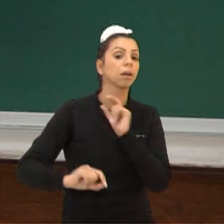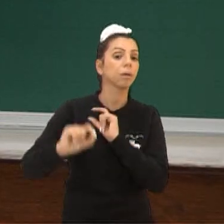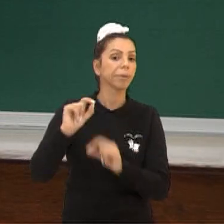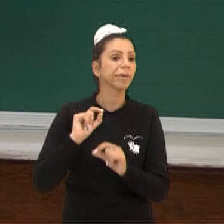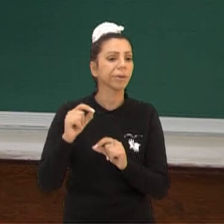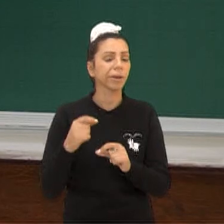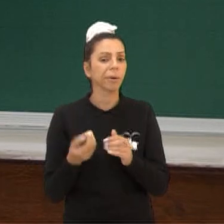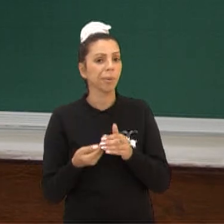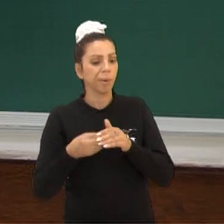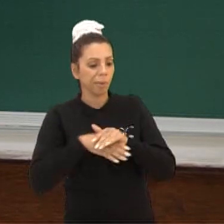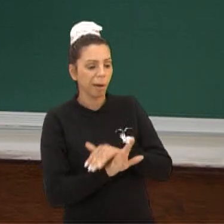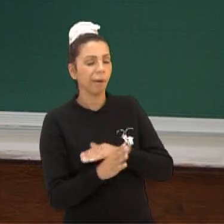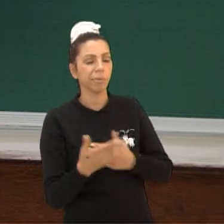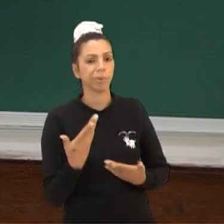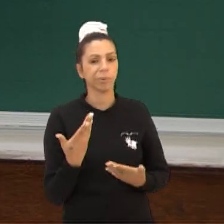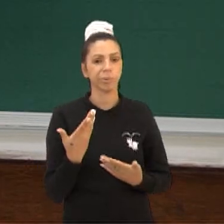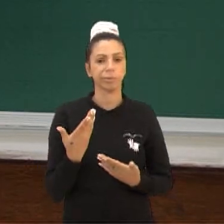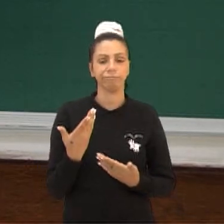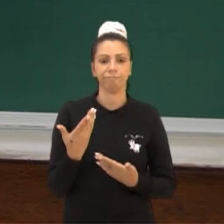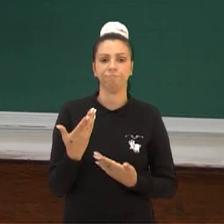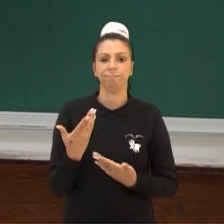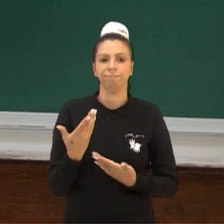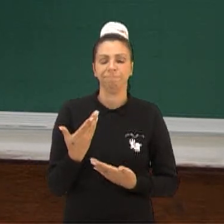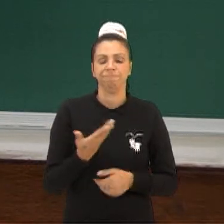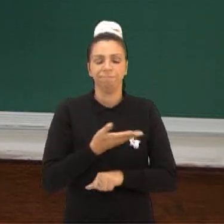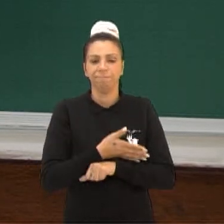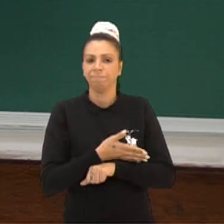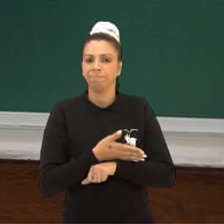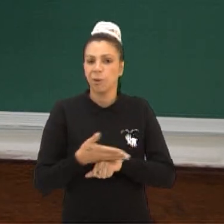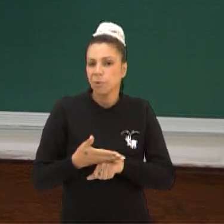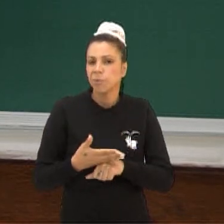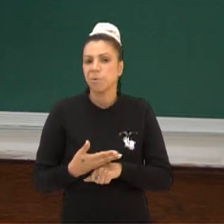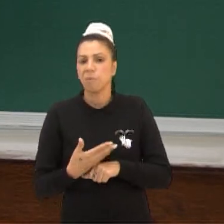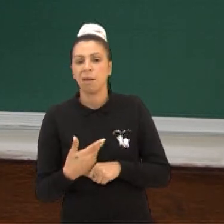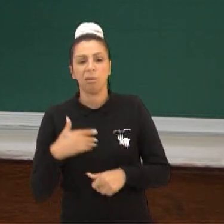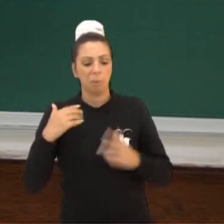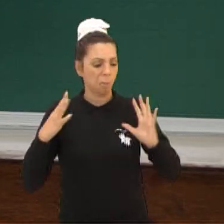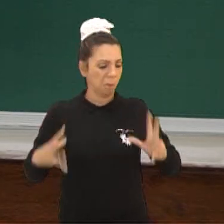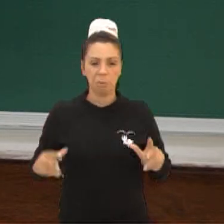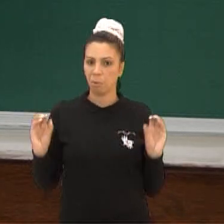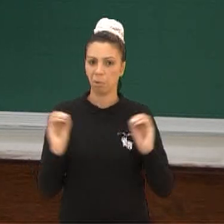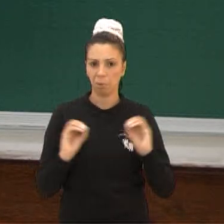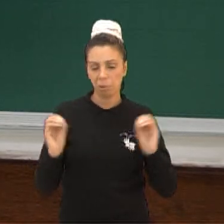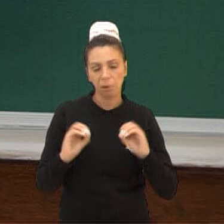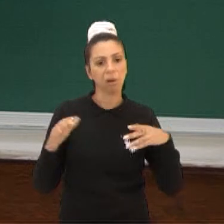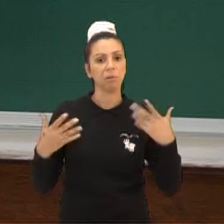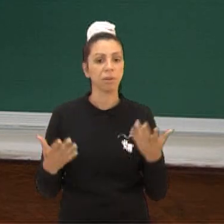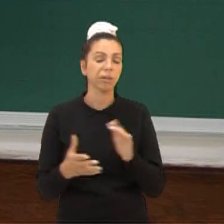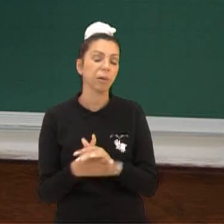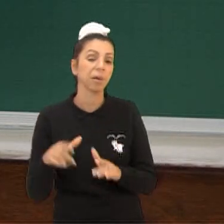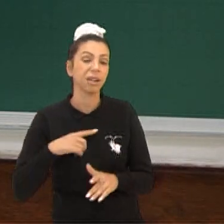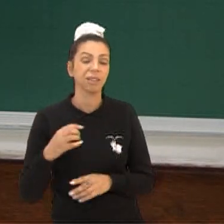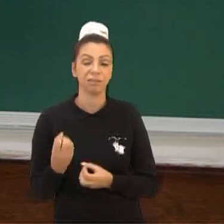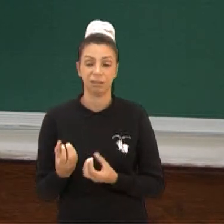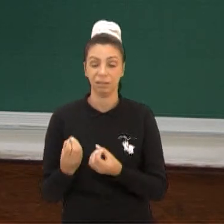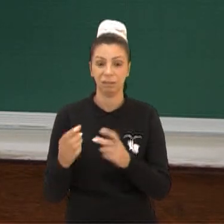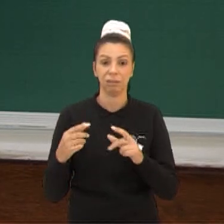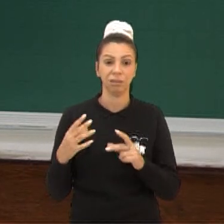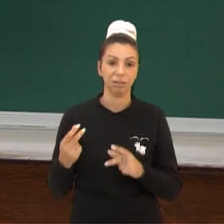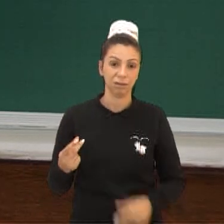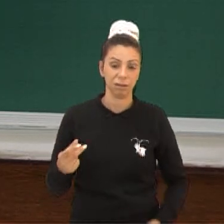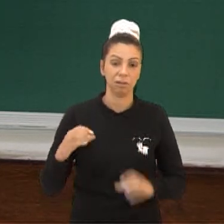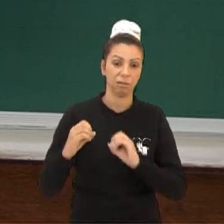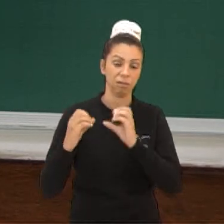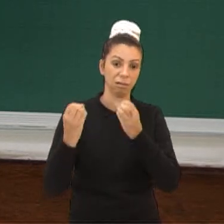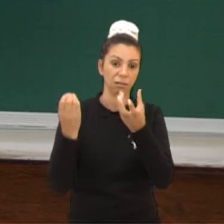muito legal. Então, ficaram muito tempo viajando e, muito tempo viajando, eram pessoas que não tomavam banho com tanta frequência e eram o